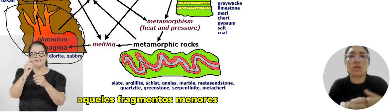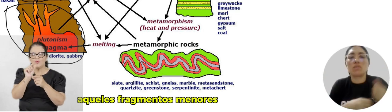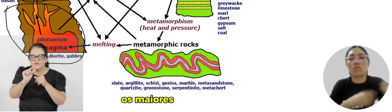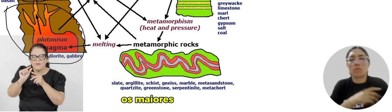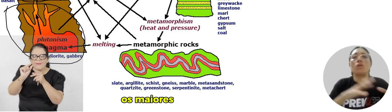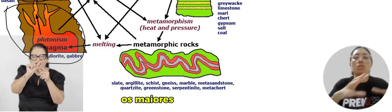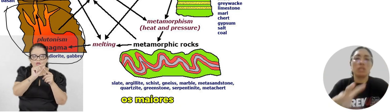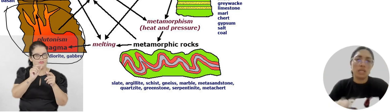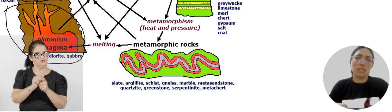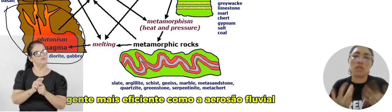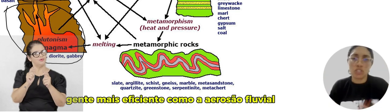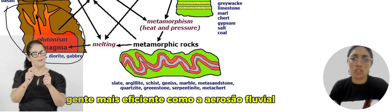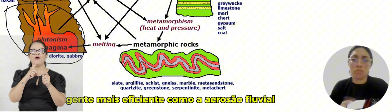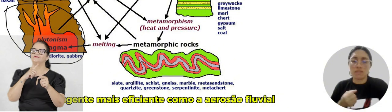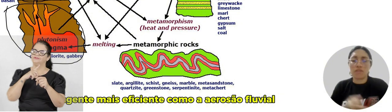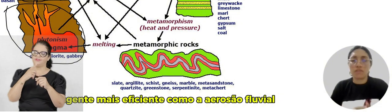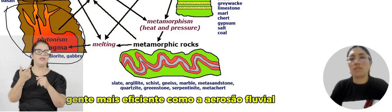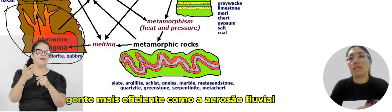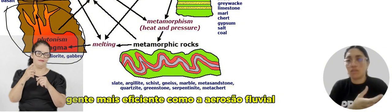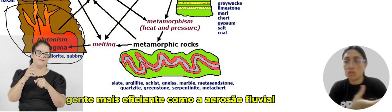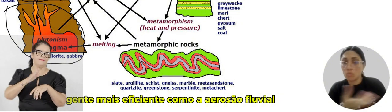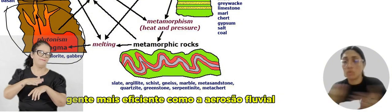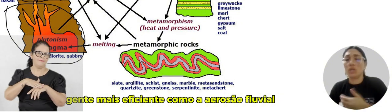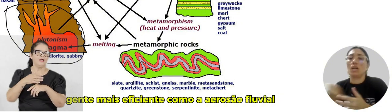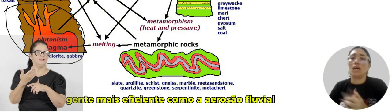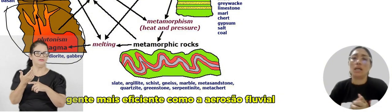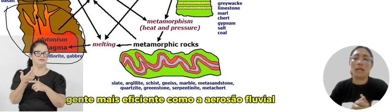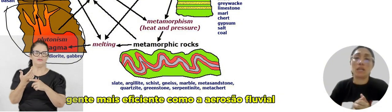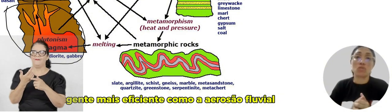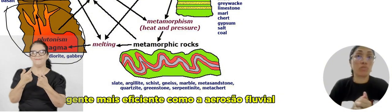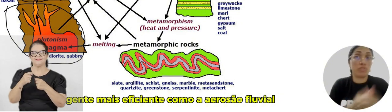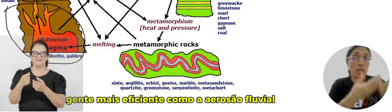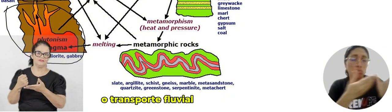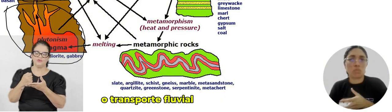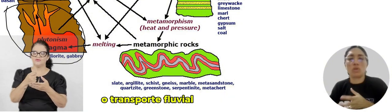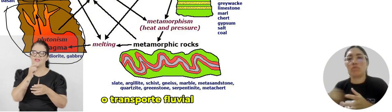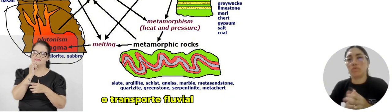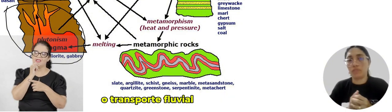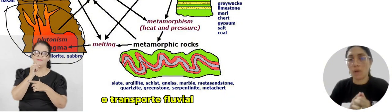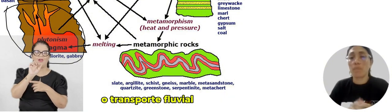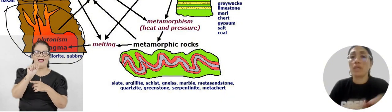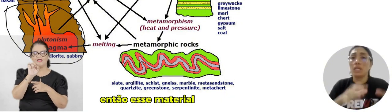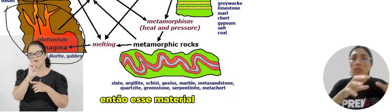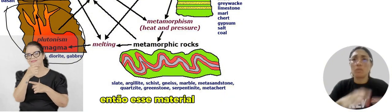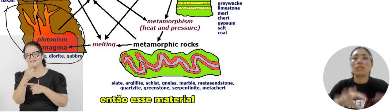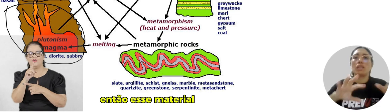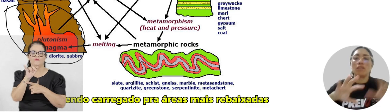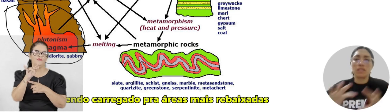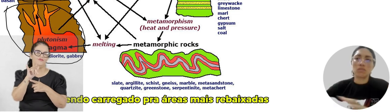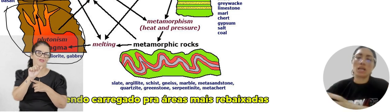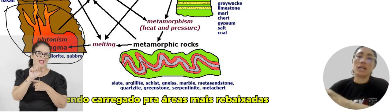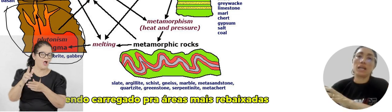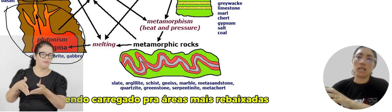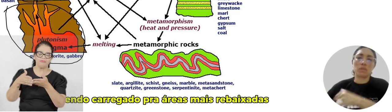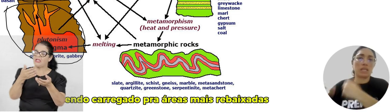menores. Os maiores têm um agente mais eficiente, como a erosão fluvial, o transporte fluvial. Então, esse material